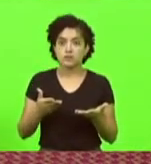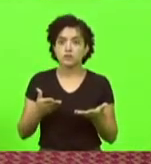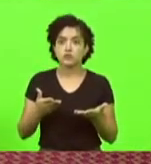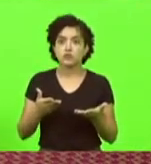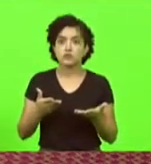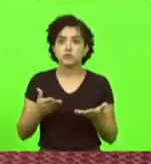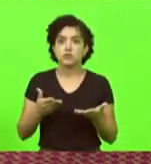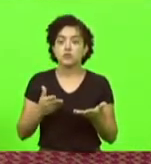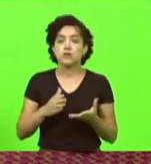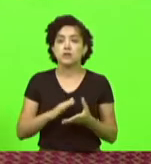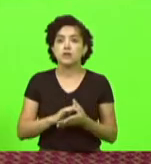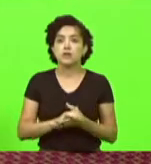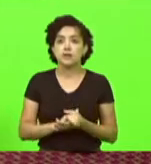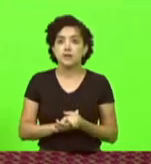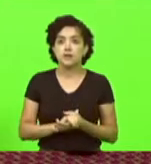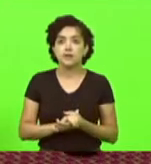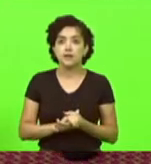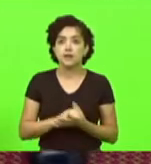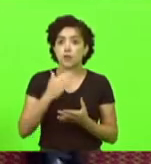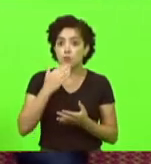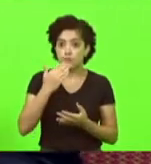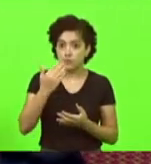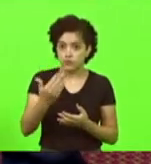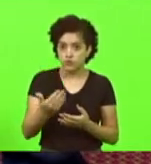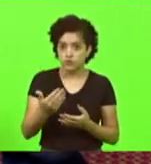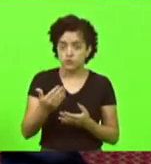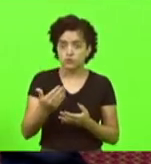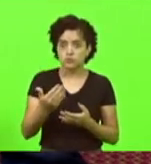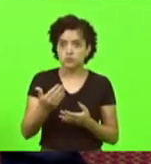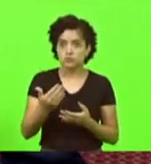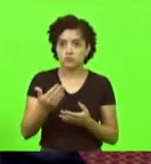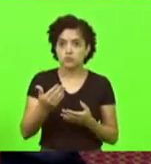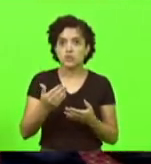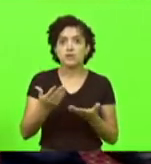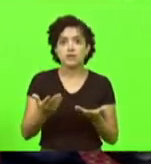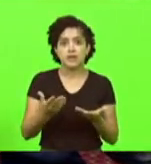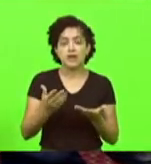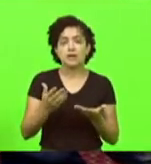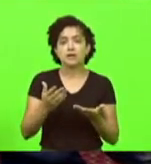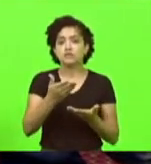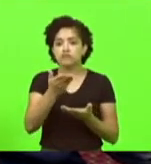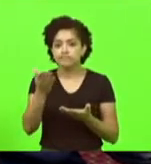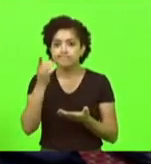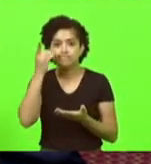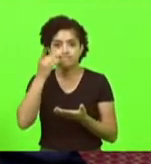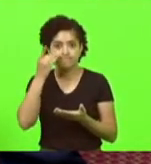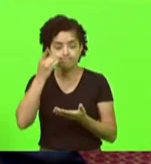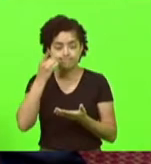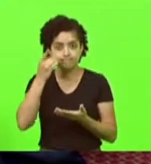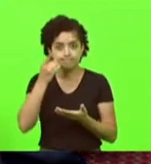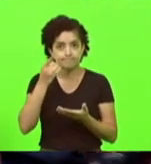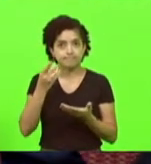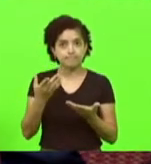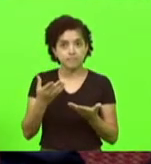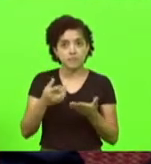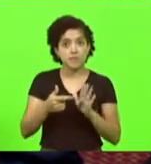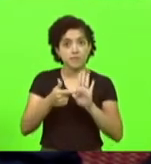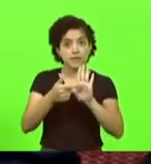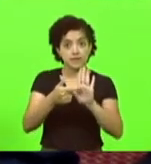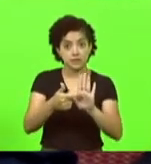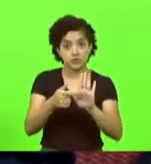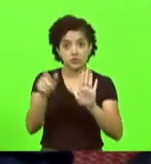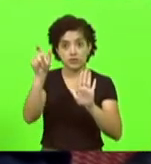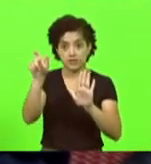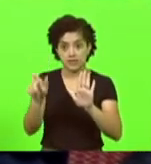atendi a solicitação de diversas senhoras deputadas e senhores deputados para indicar o nome de vossa